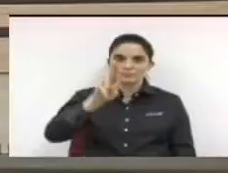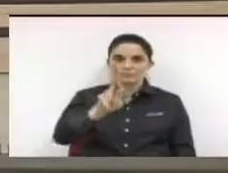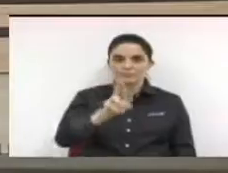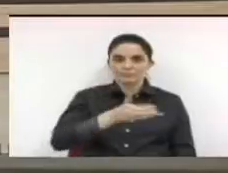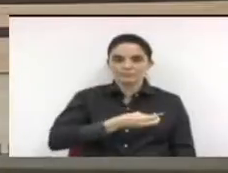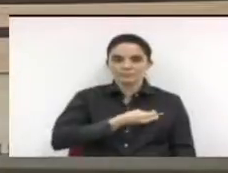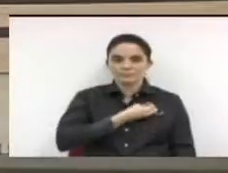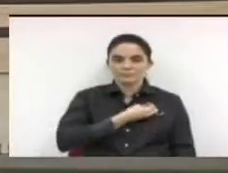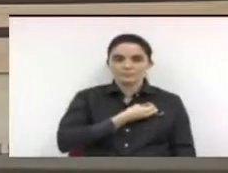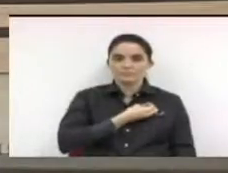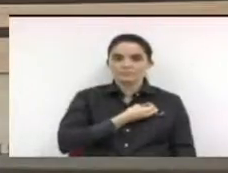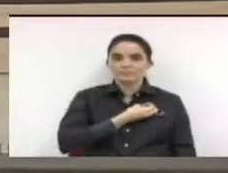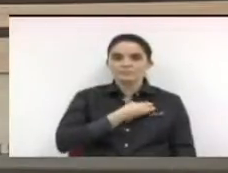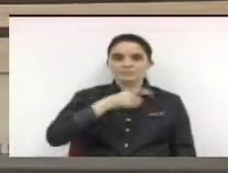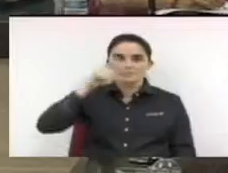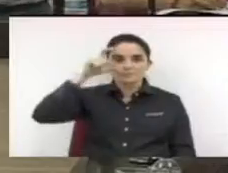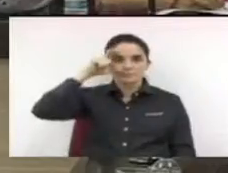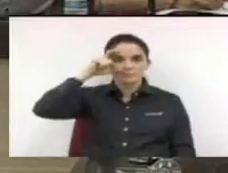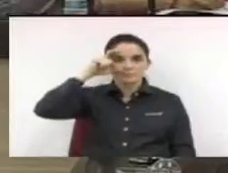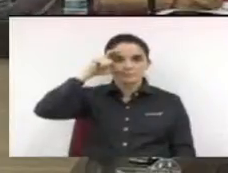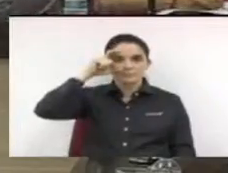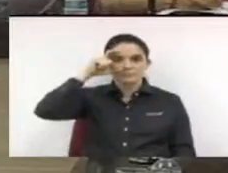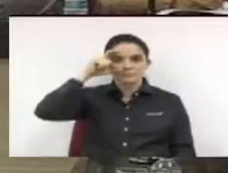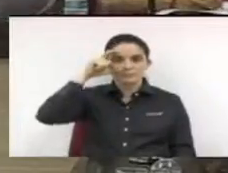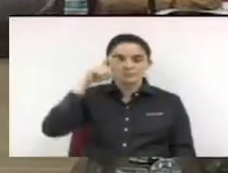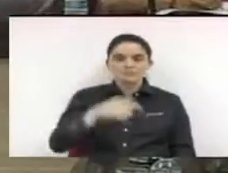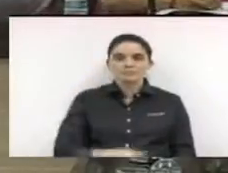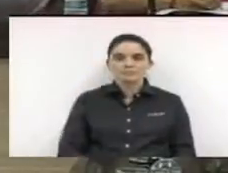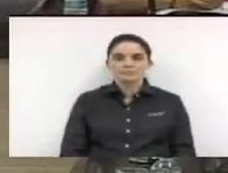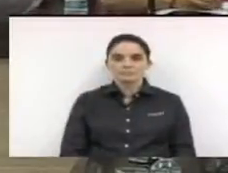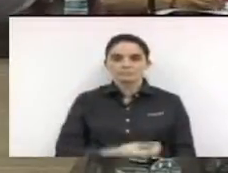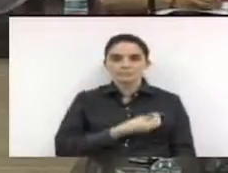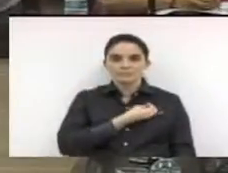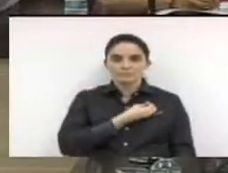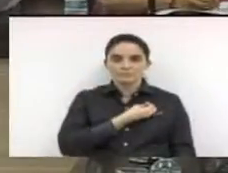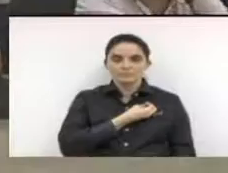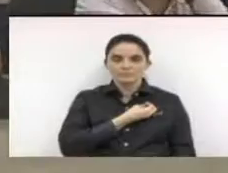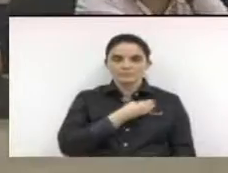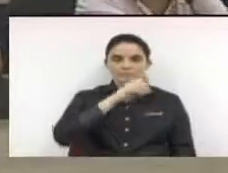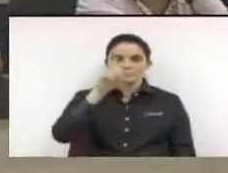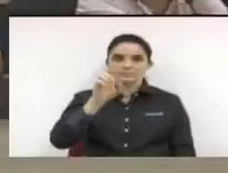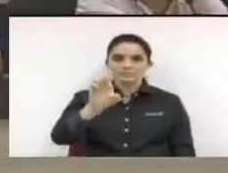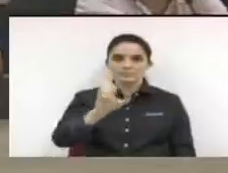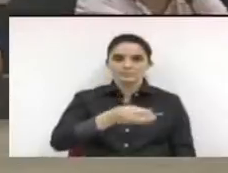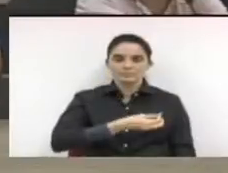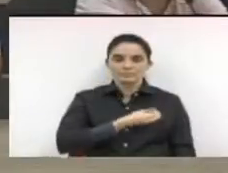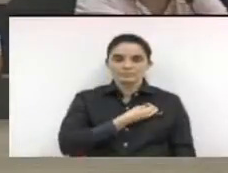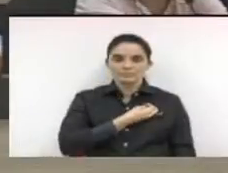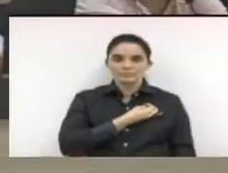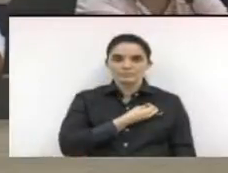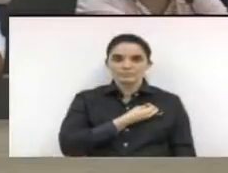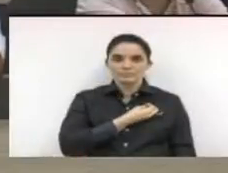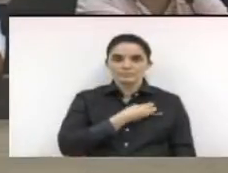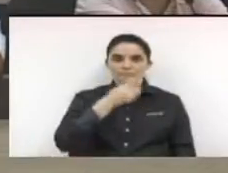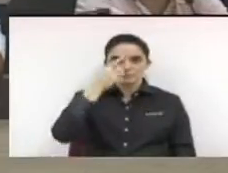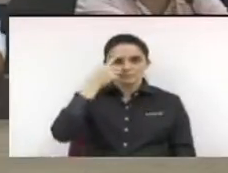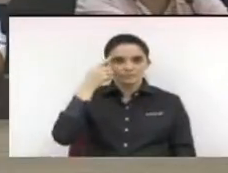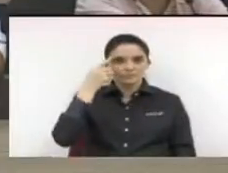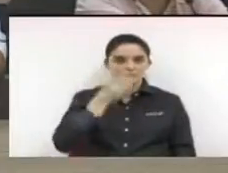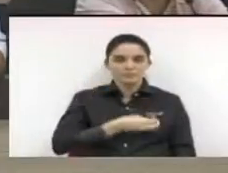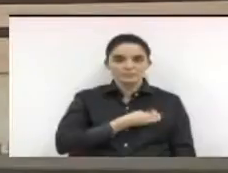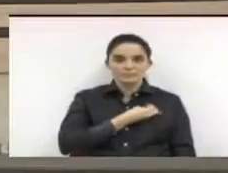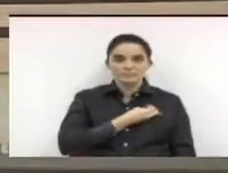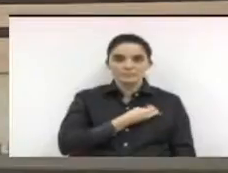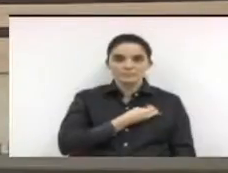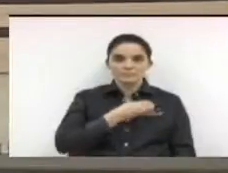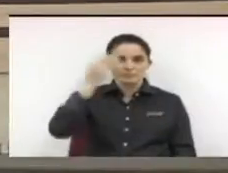Presente, excelência. José Farid Zayne. Presente. Zé da Mix. Presente. Doutor Júlio. Presente.